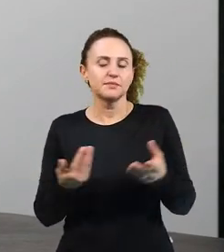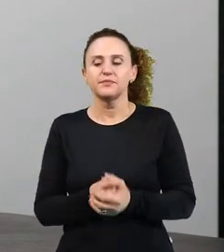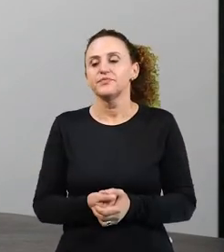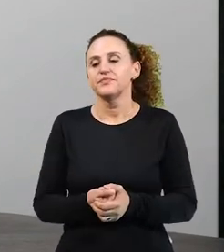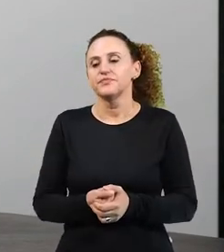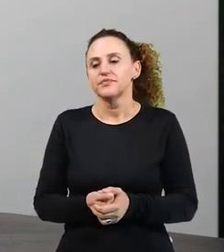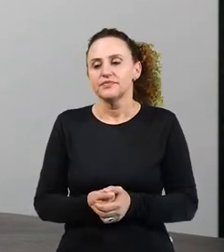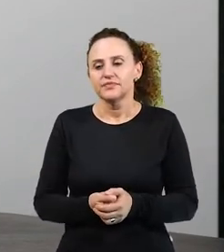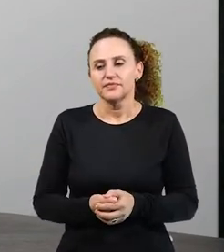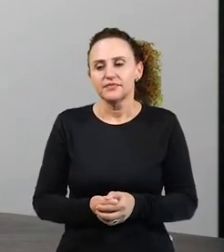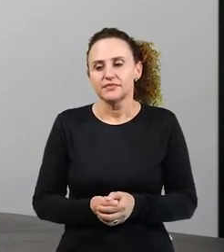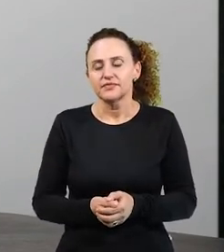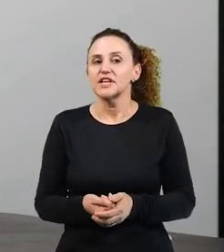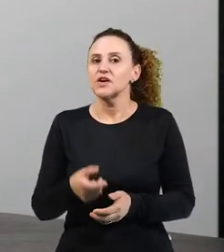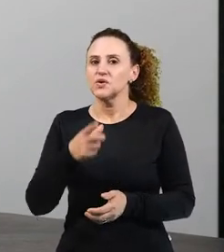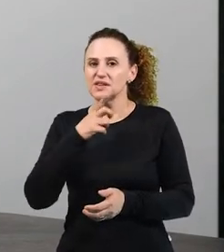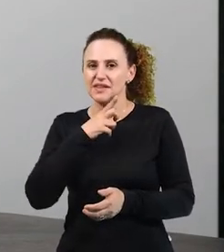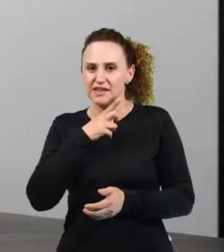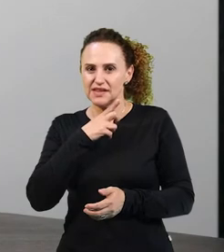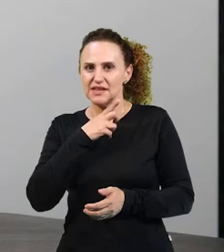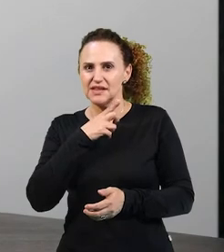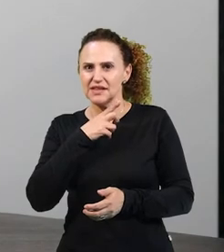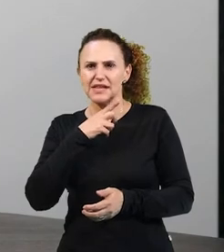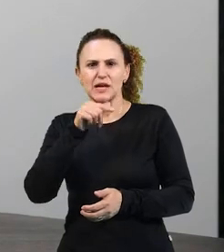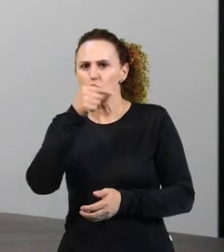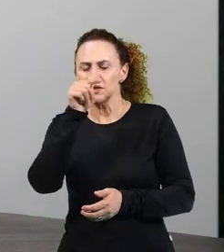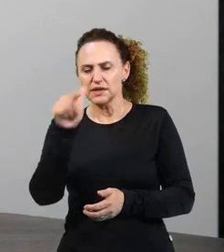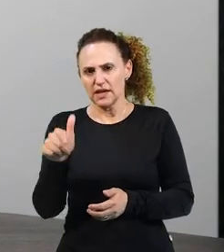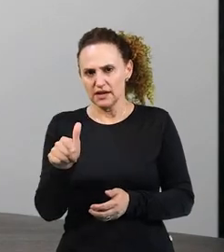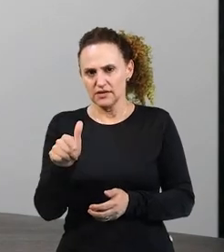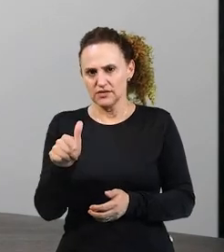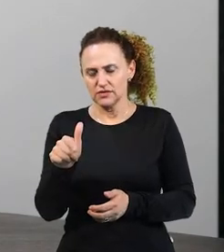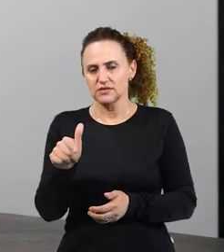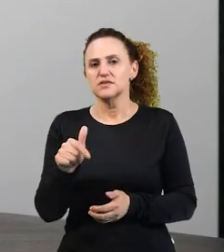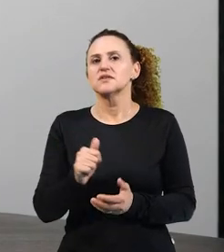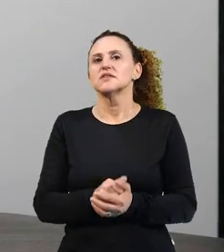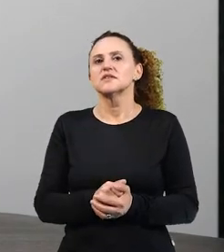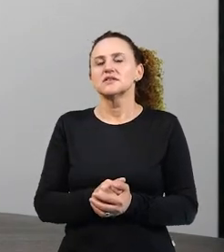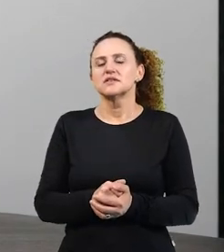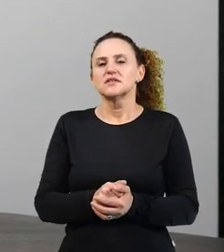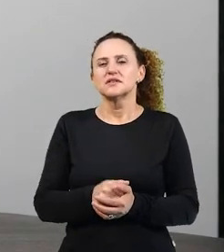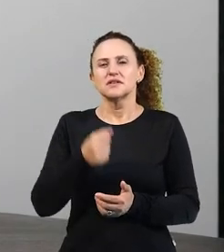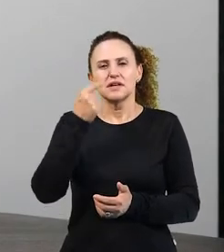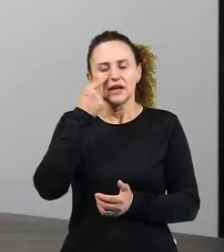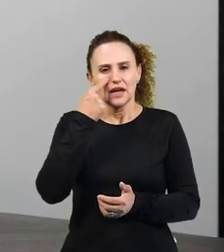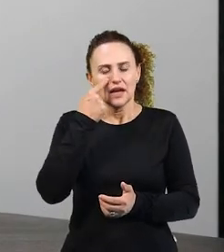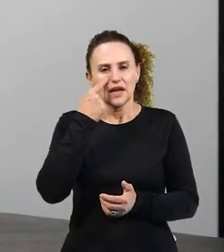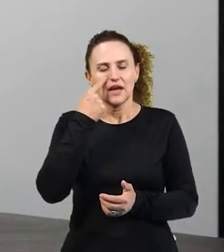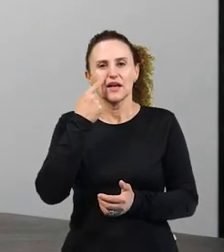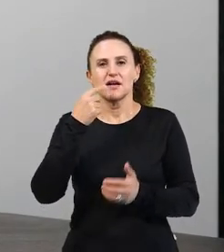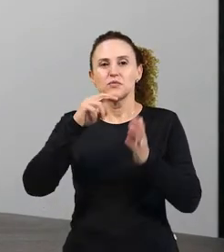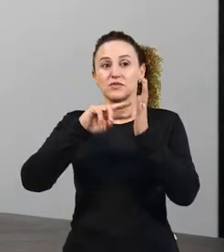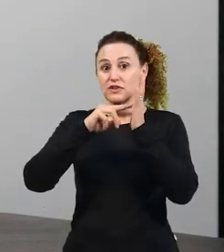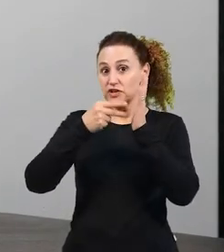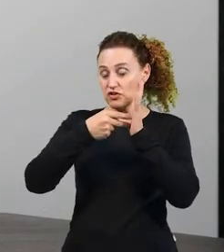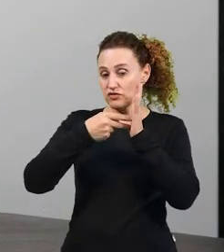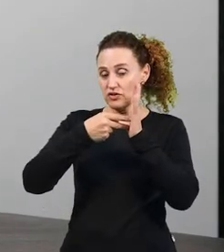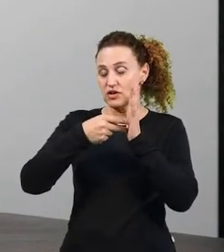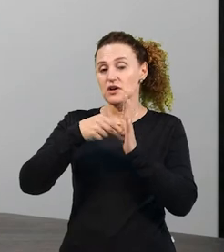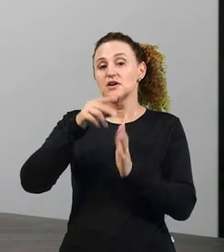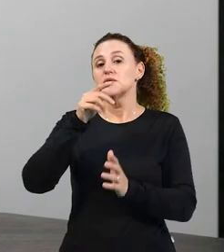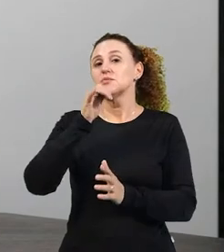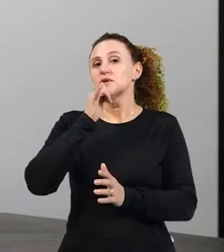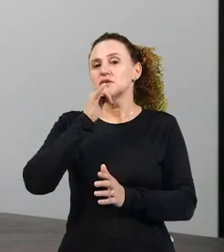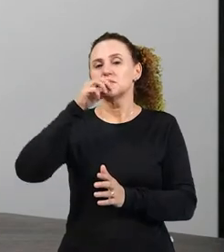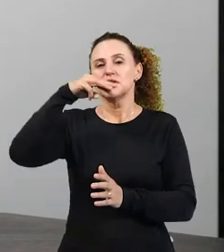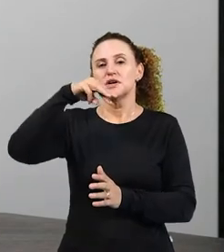Então, quer dizer que eu tenho uma ausência significativa. Então, é um morfema. Um morfema que não aparece e